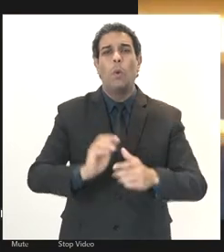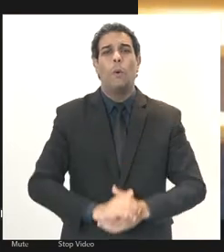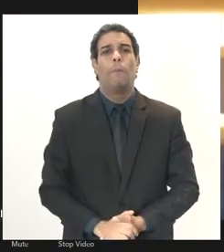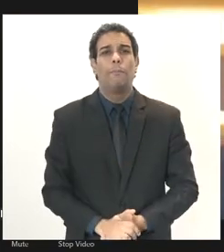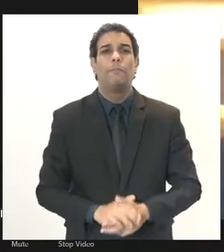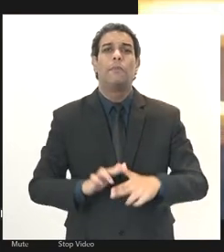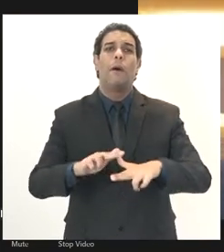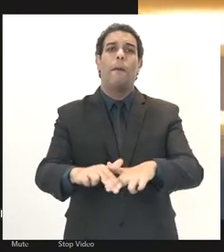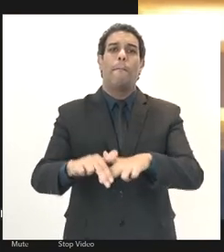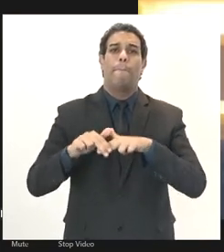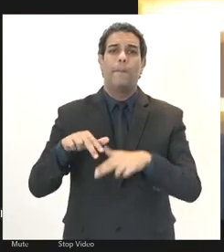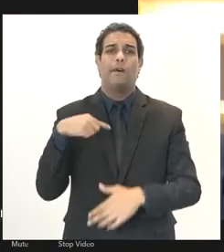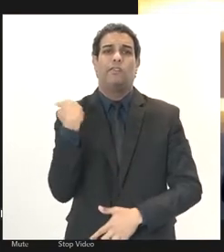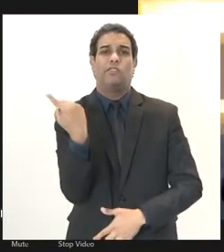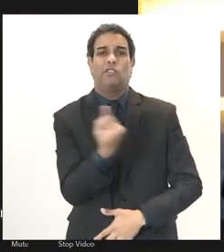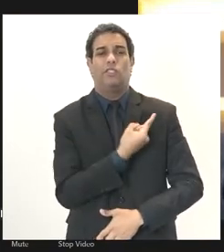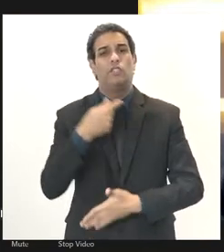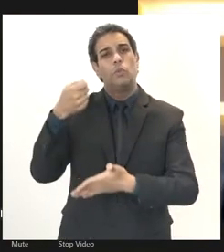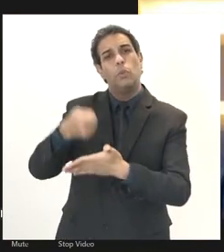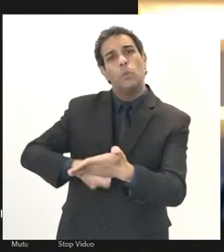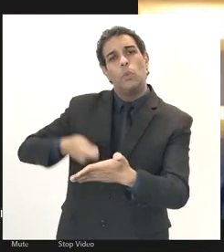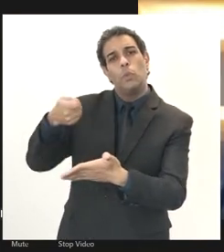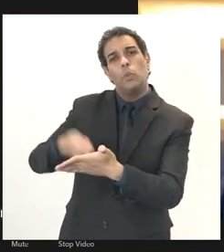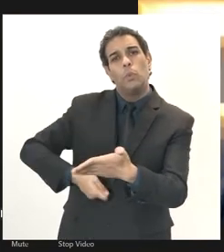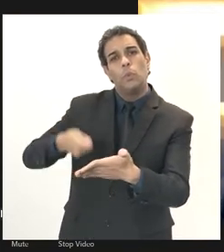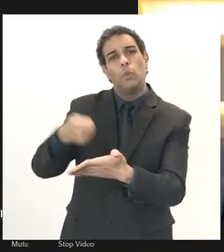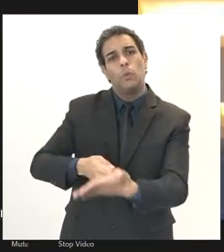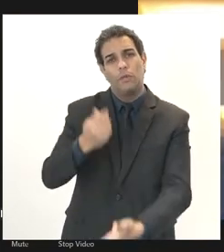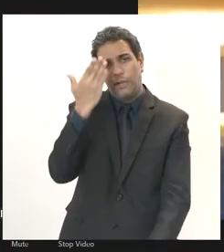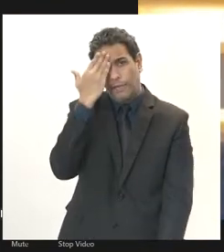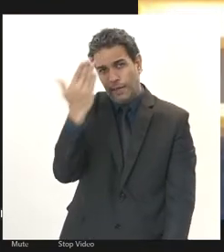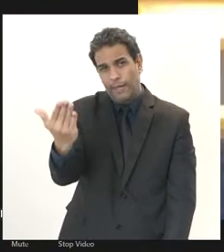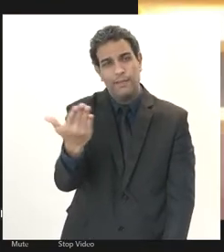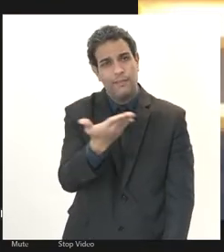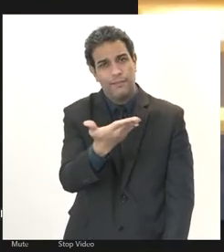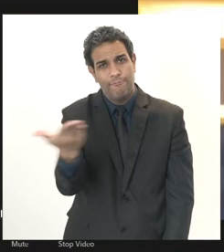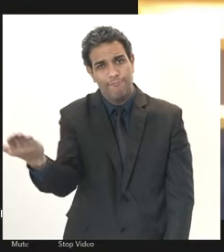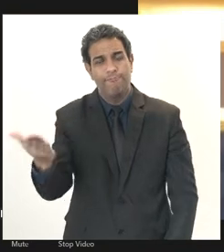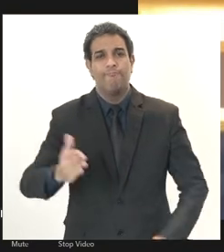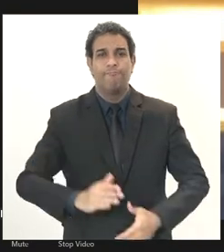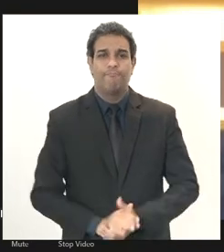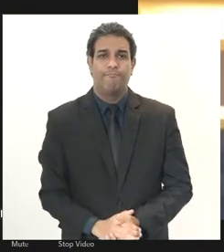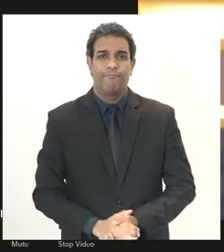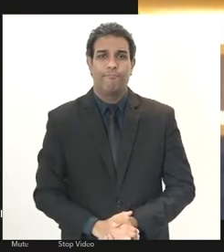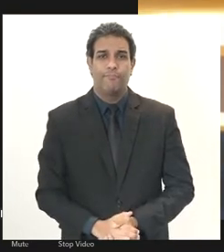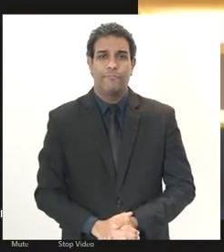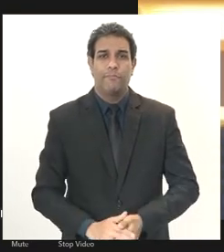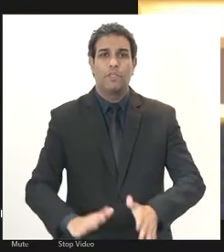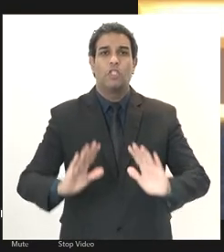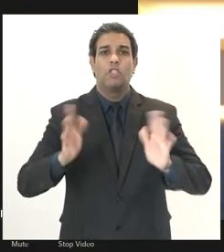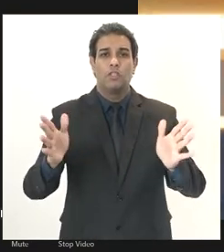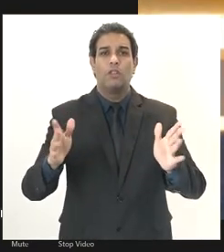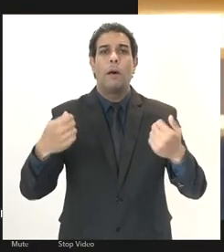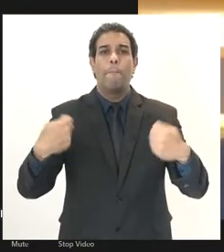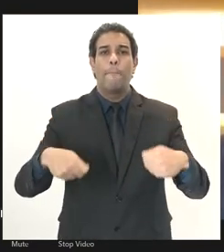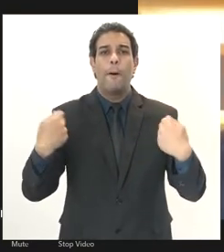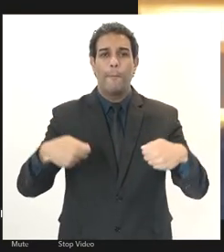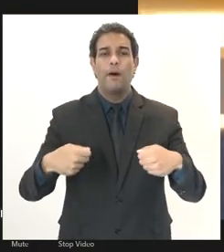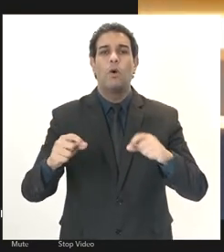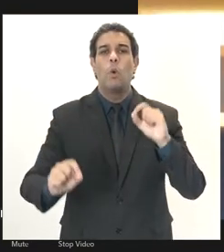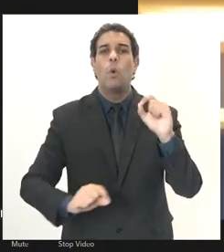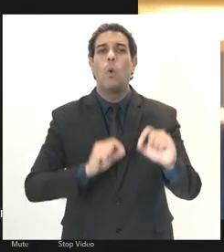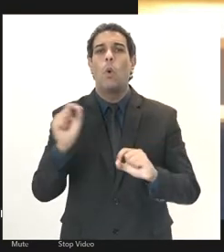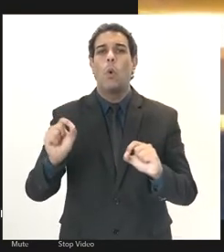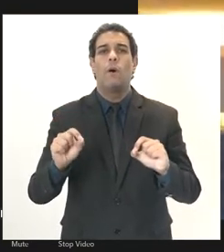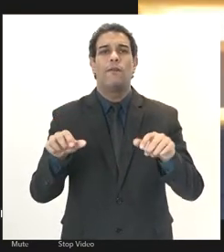por isso que a gente luta agradeço a todos e reproduzindo mais uma vez a necessidade que a gente tenha